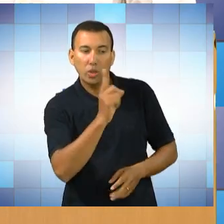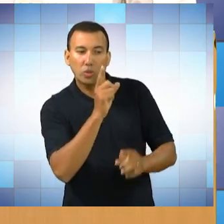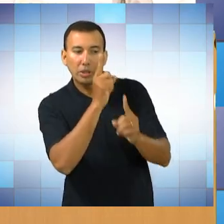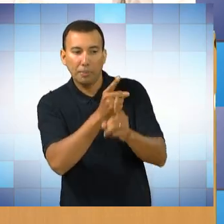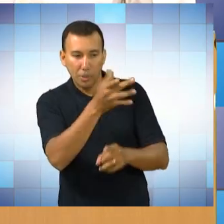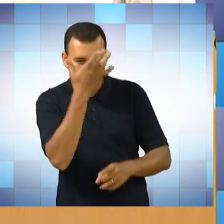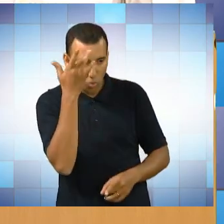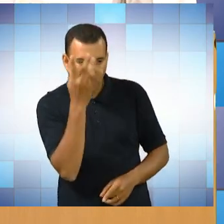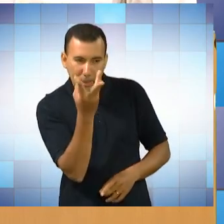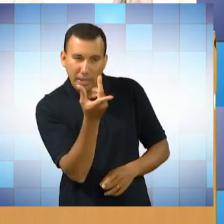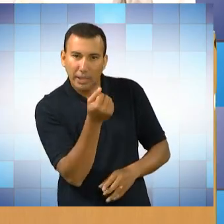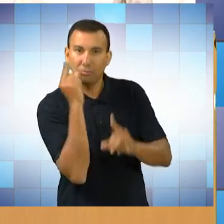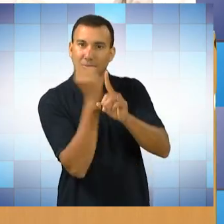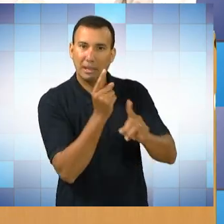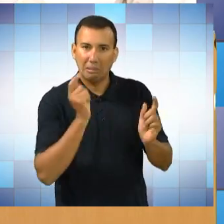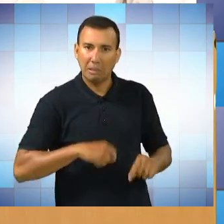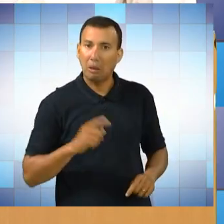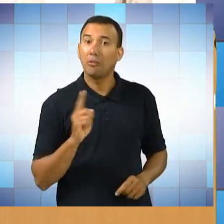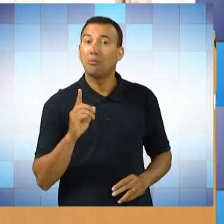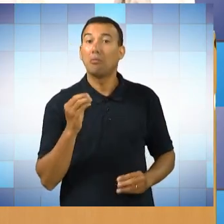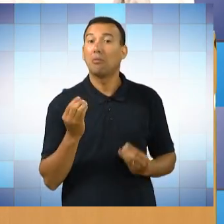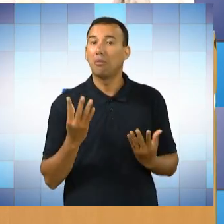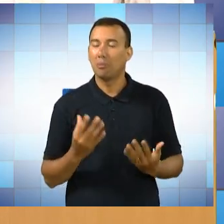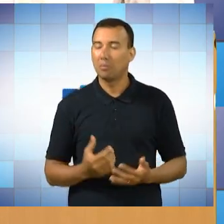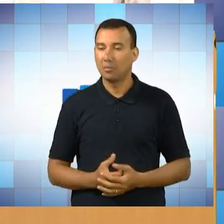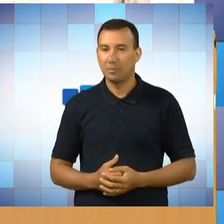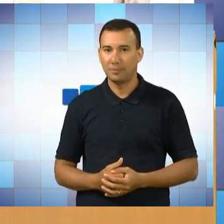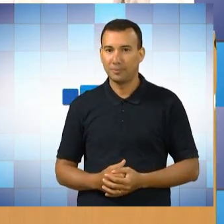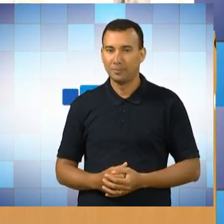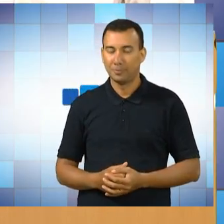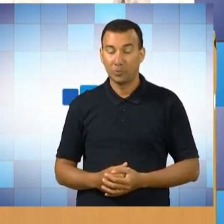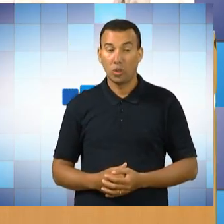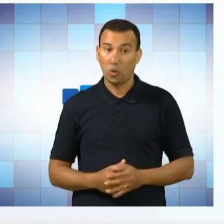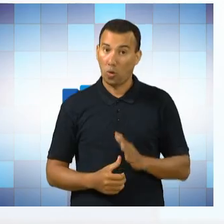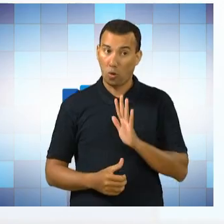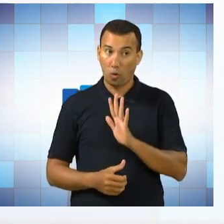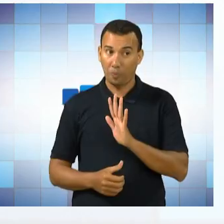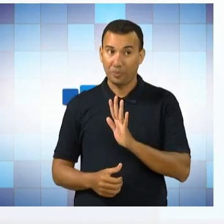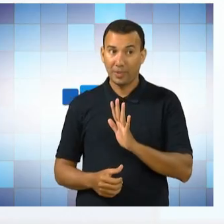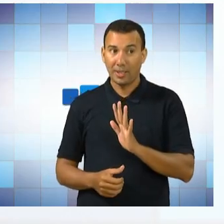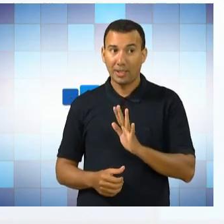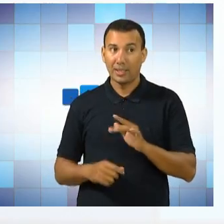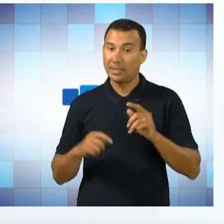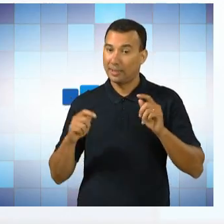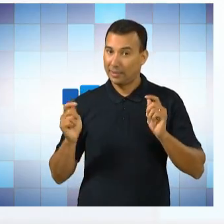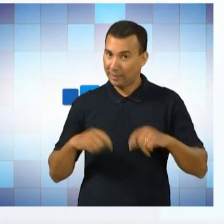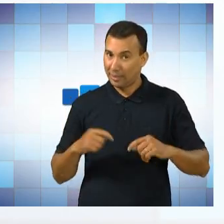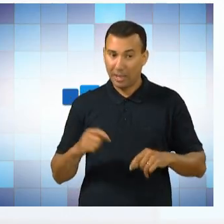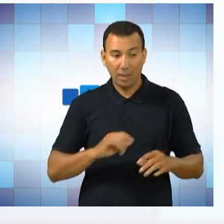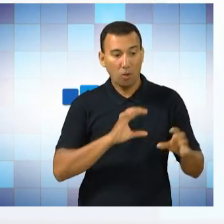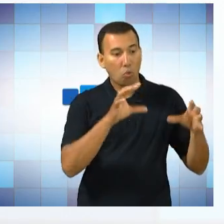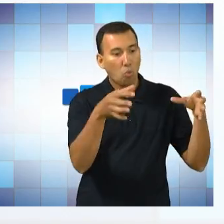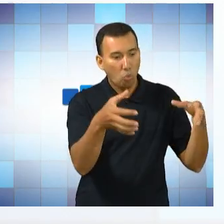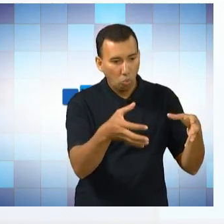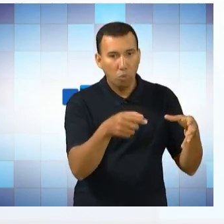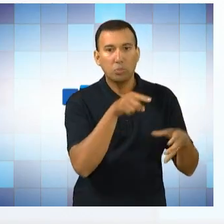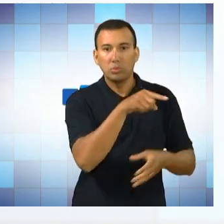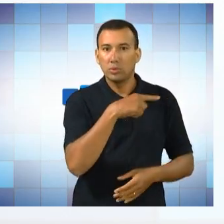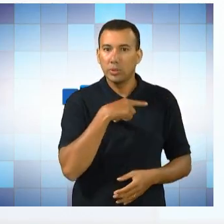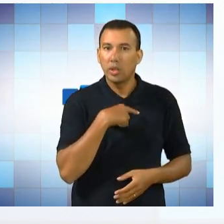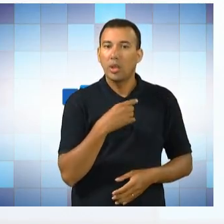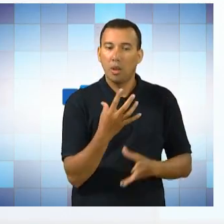dentro dessa área de teatro, interpretação? Olha, a gente, nesse grupo, tinha muitas